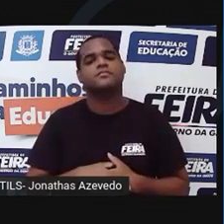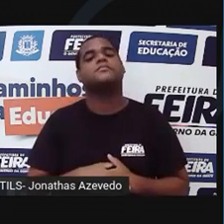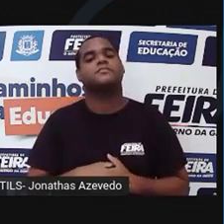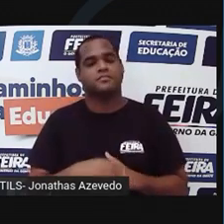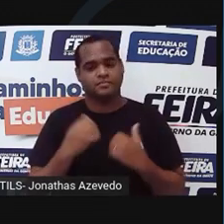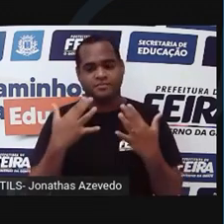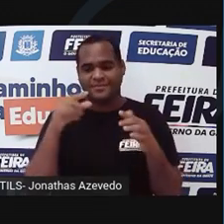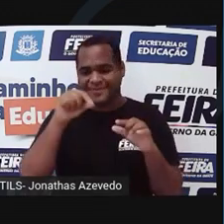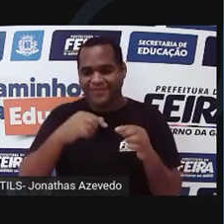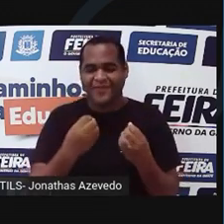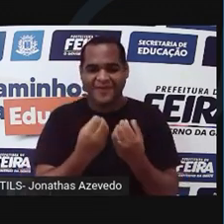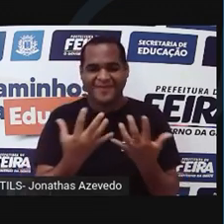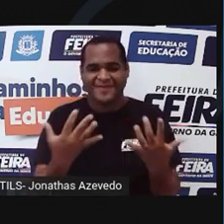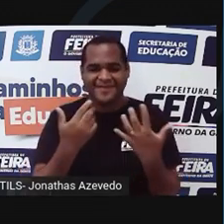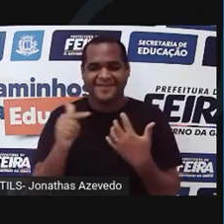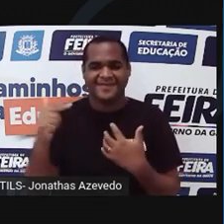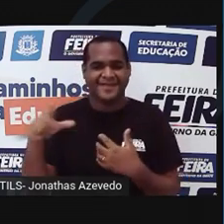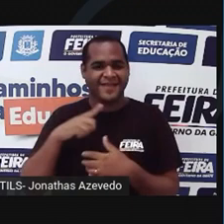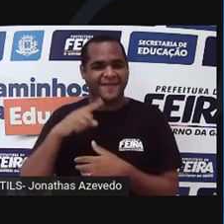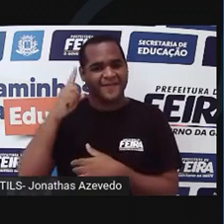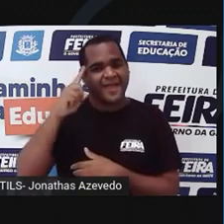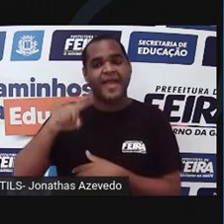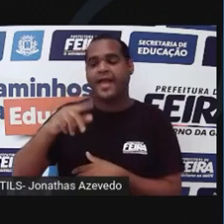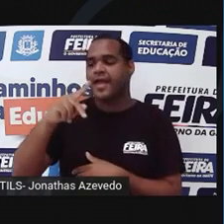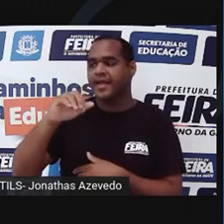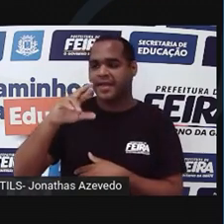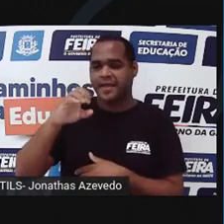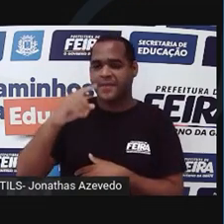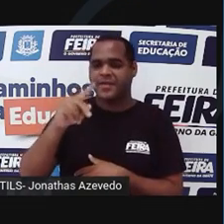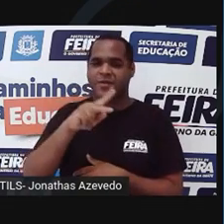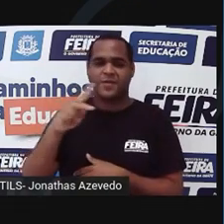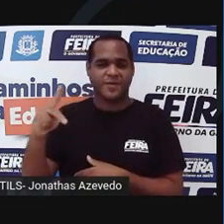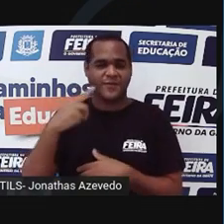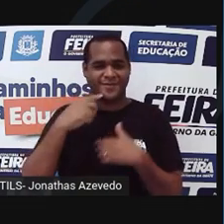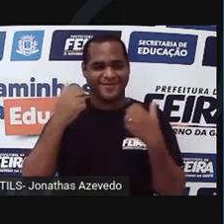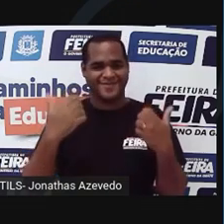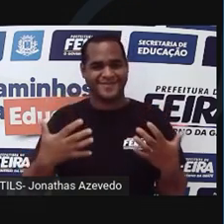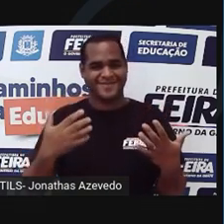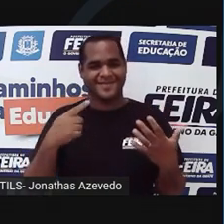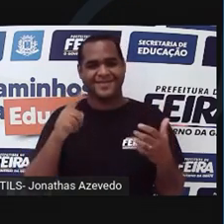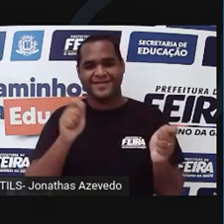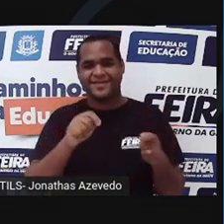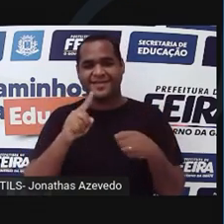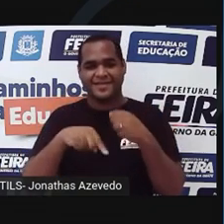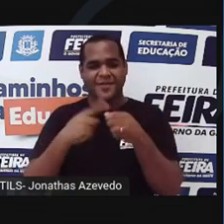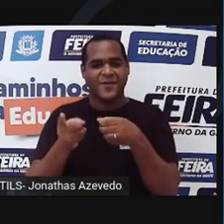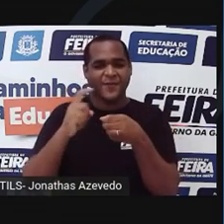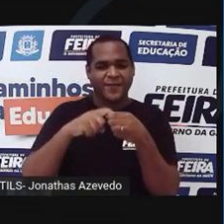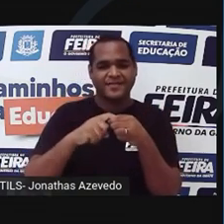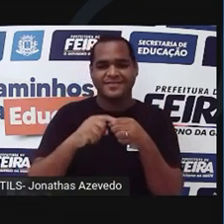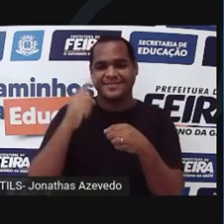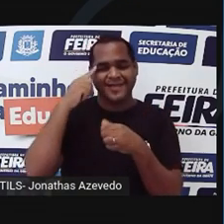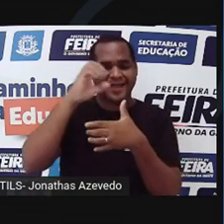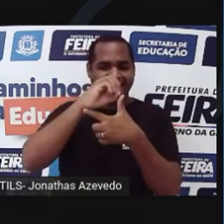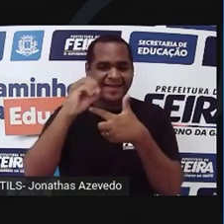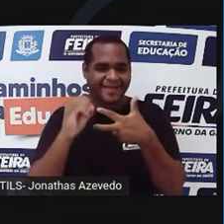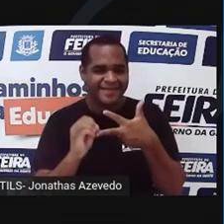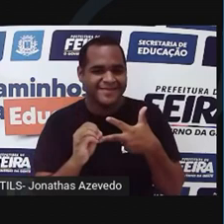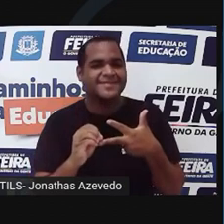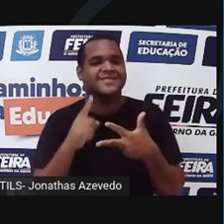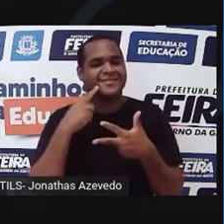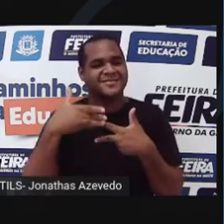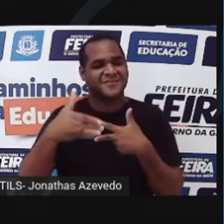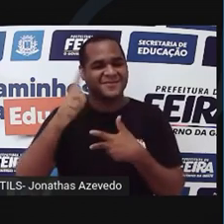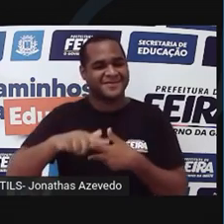sementes, por isso elas são chamadas de criptógamas. Eu sou o professor Guerra, estou com você, um ao topo do Enem, e até a próxima.